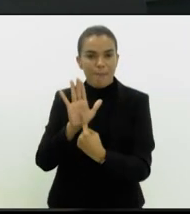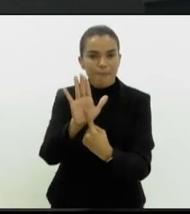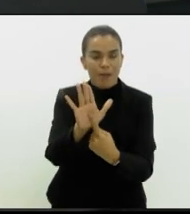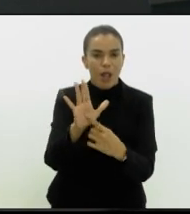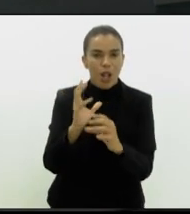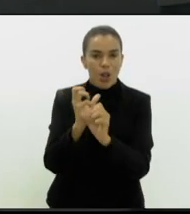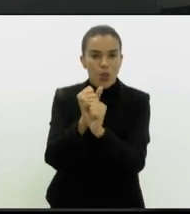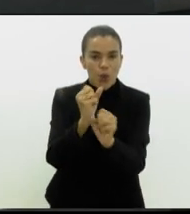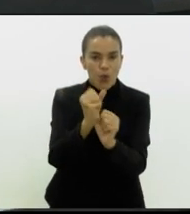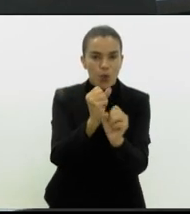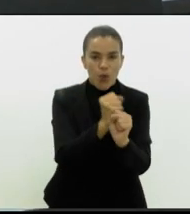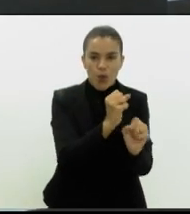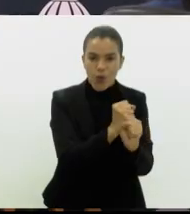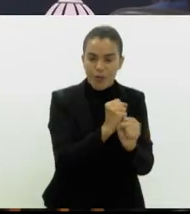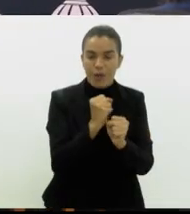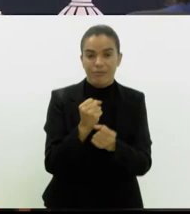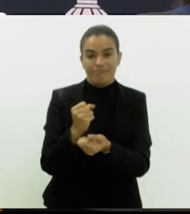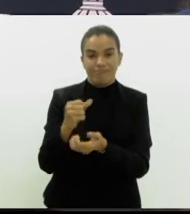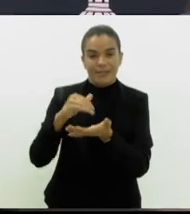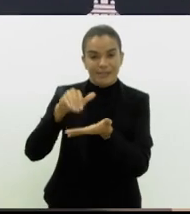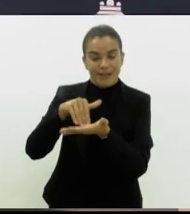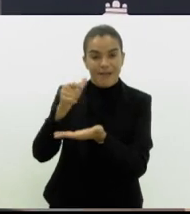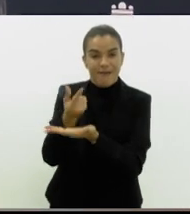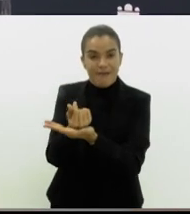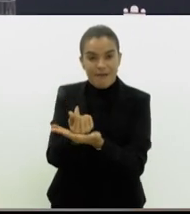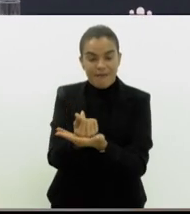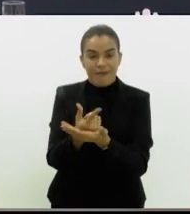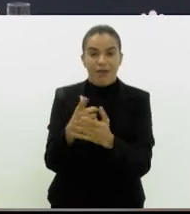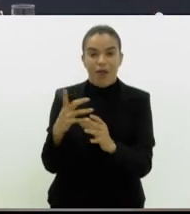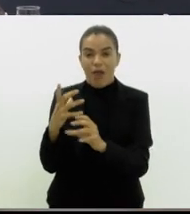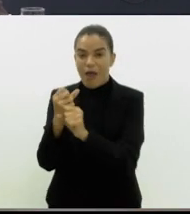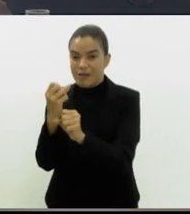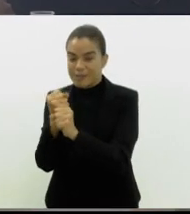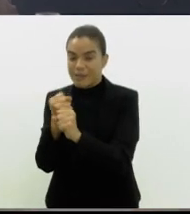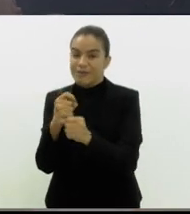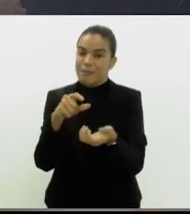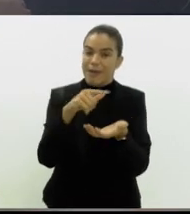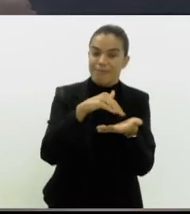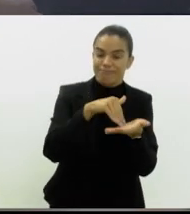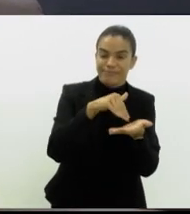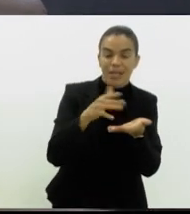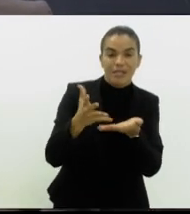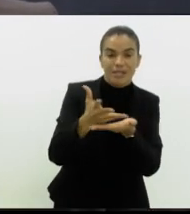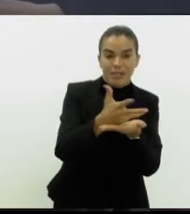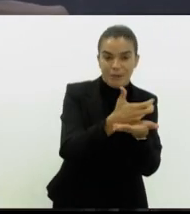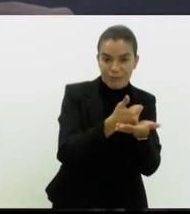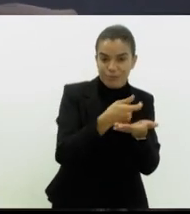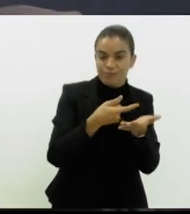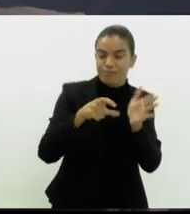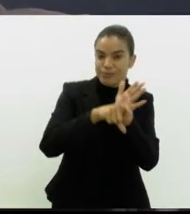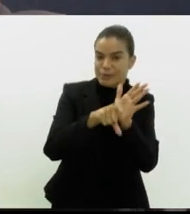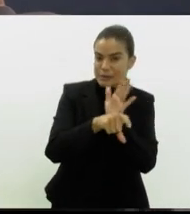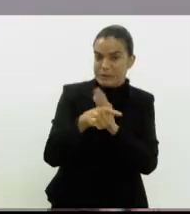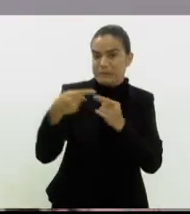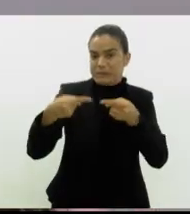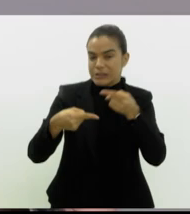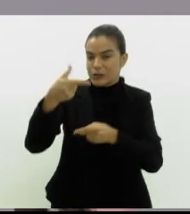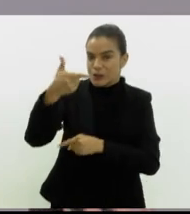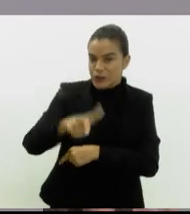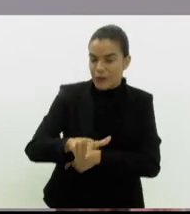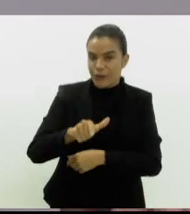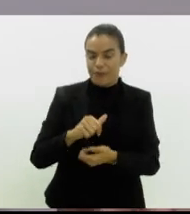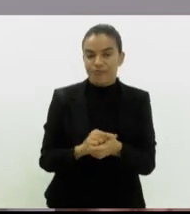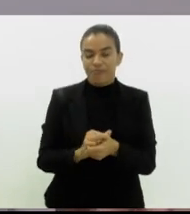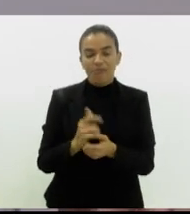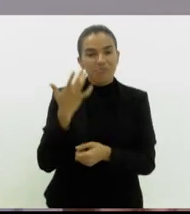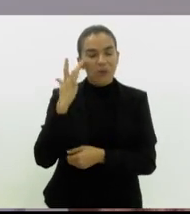pela Secretaria Estadual da Fazenda, as comissões de orçamento e tributação devem realizar novas reuniões para discutir o assunto. Eu acho que o